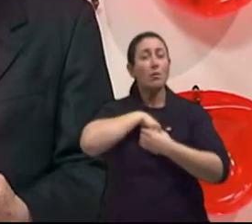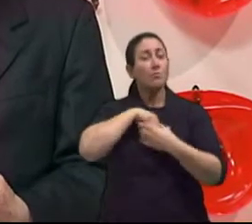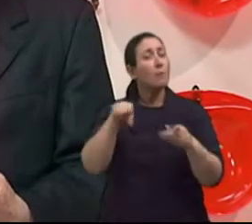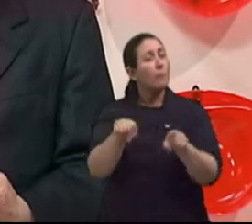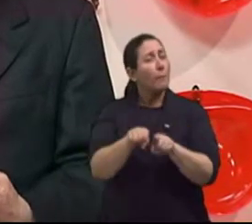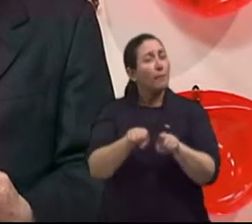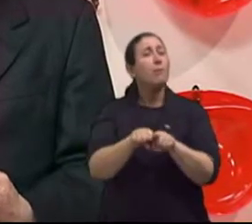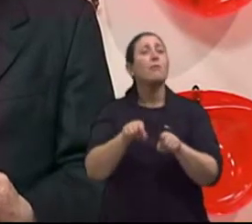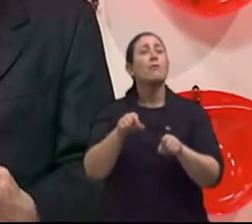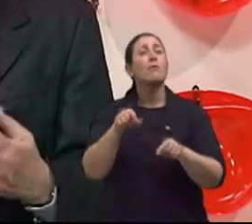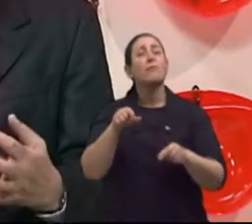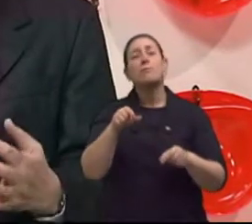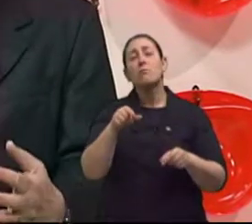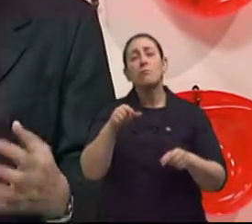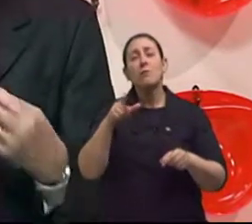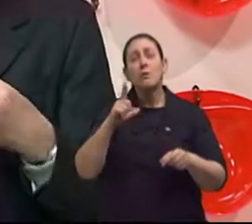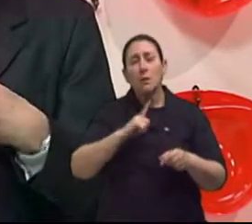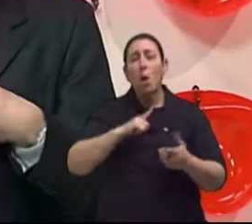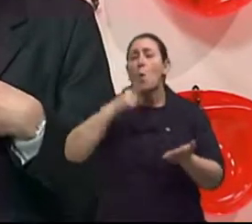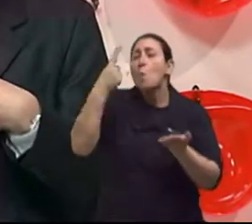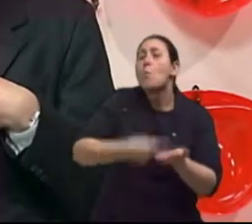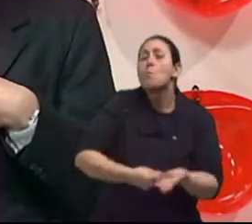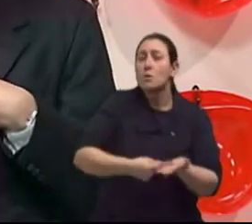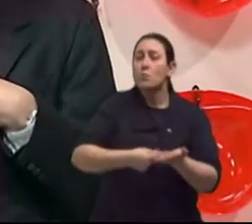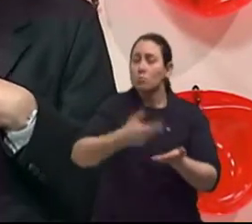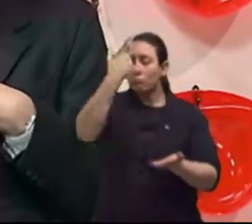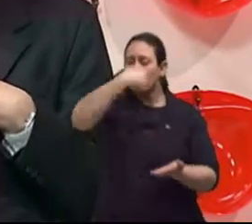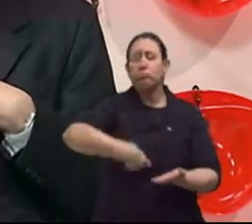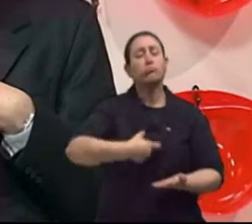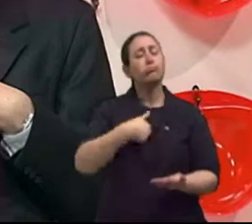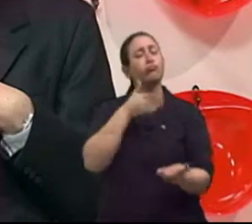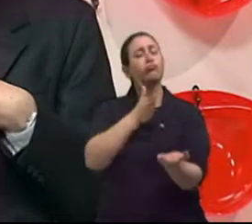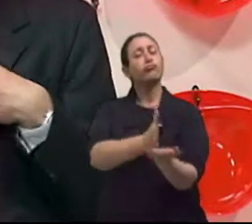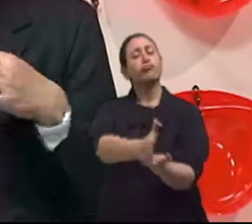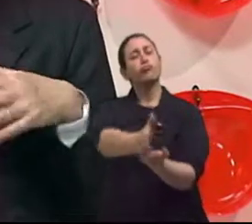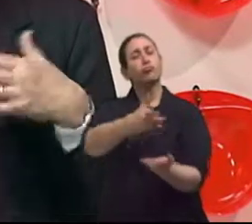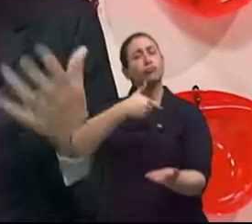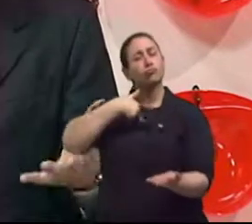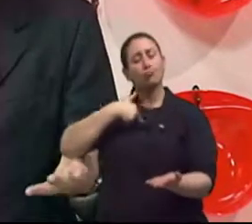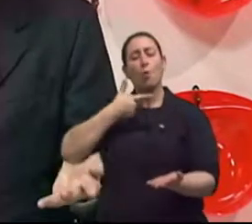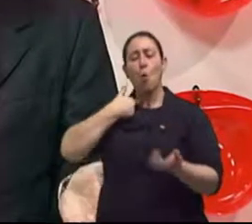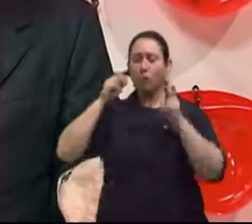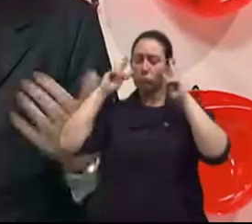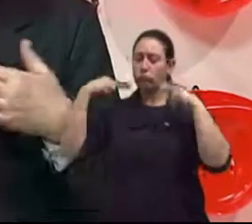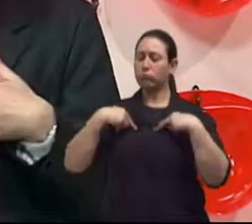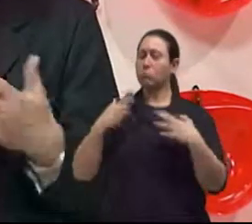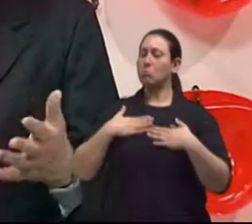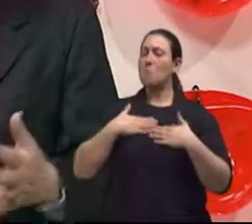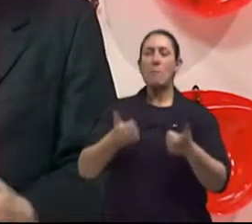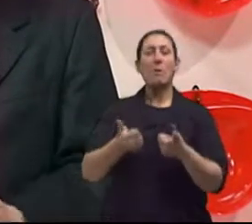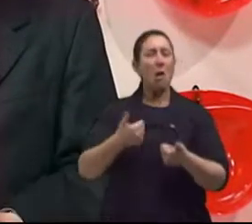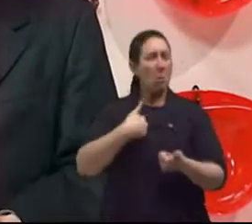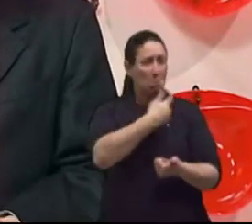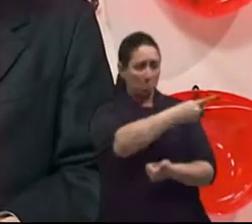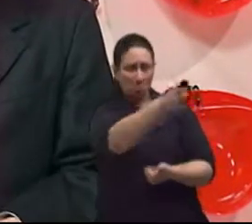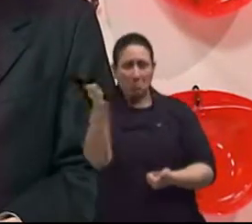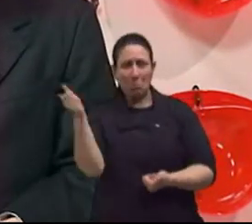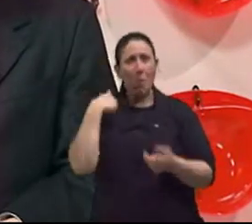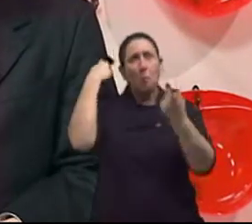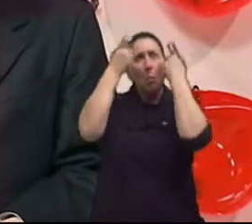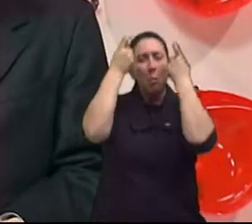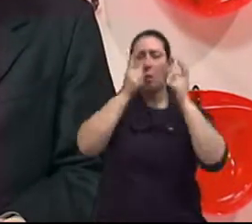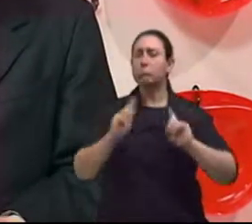com esse compromisso de ser fiel a ela própria. Ela não quer agradar aos outros, ela própria